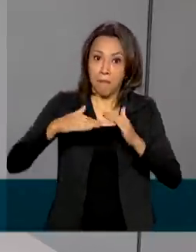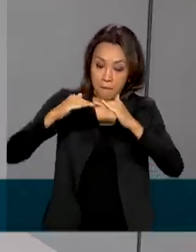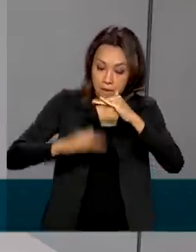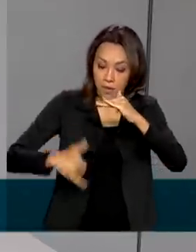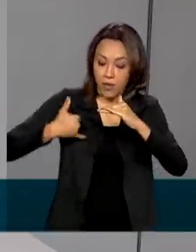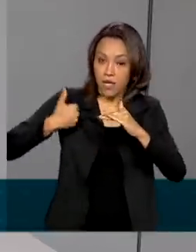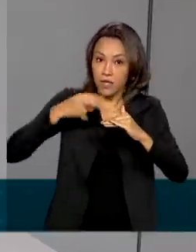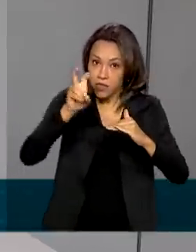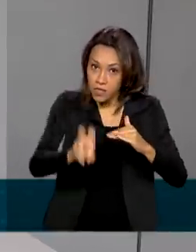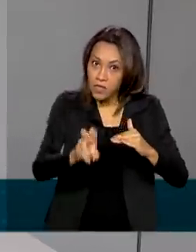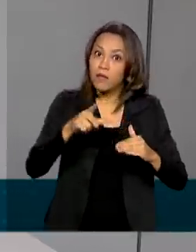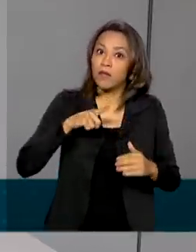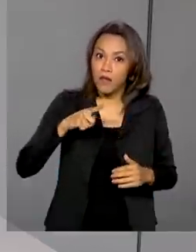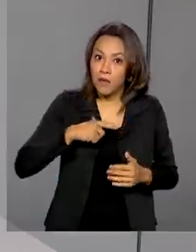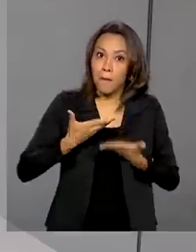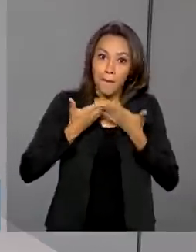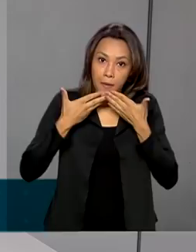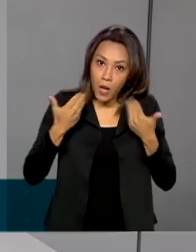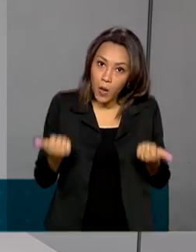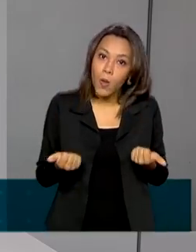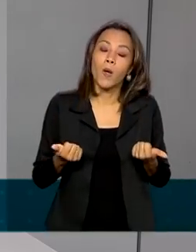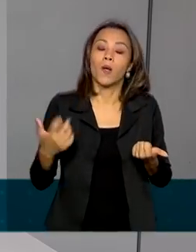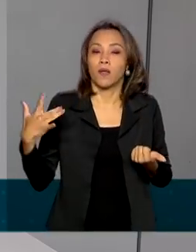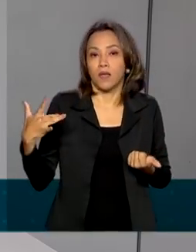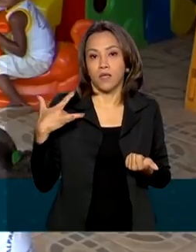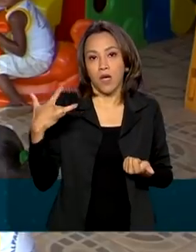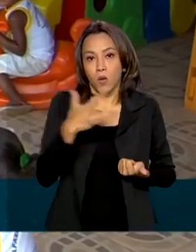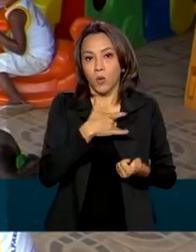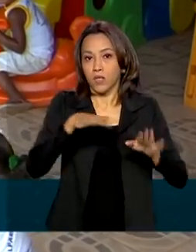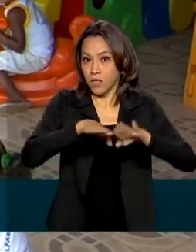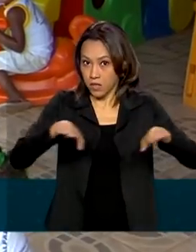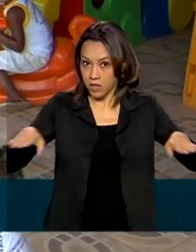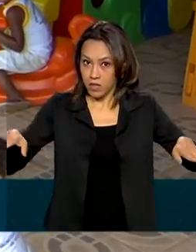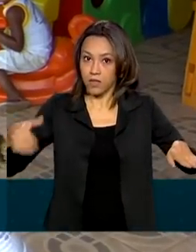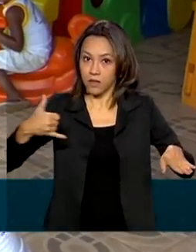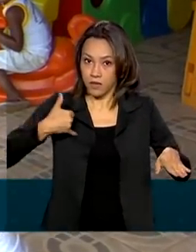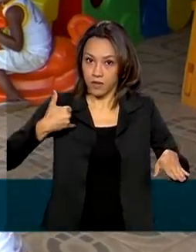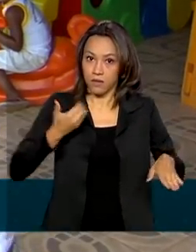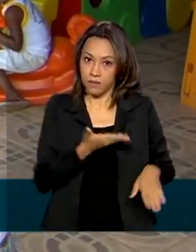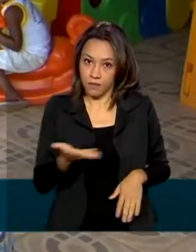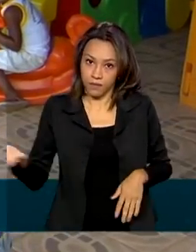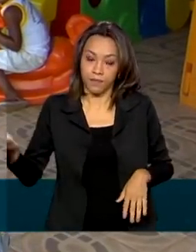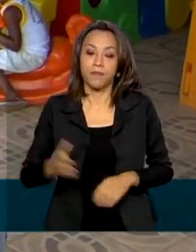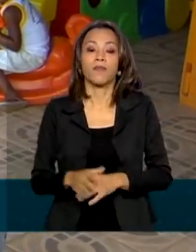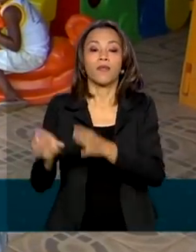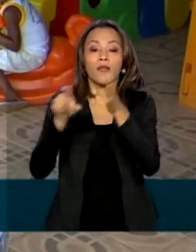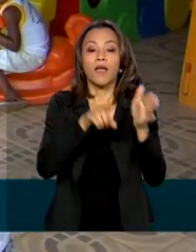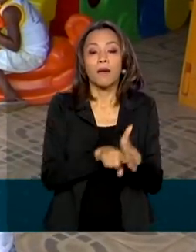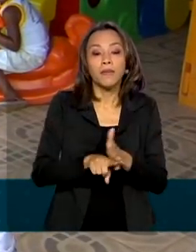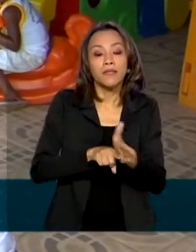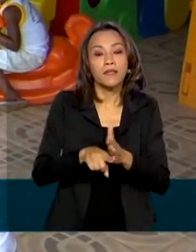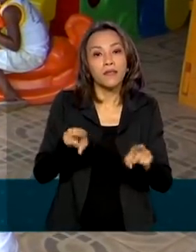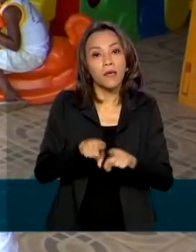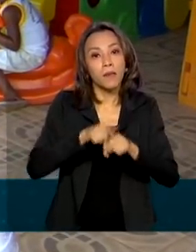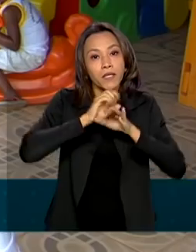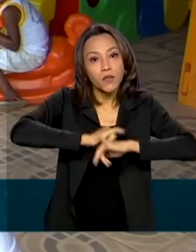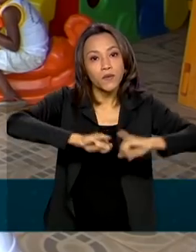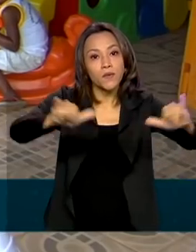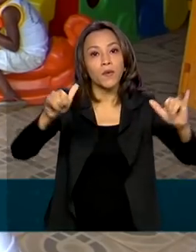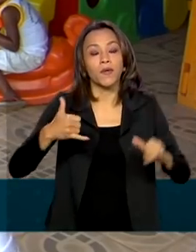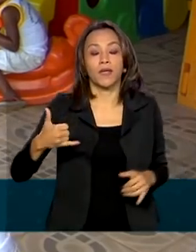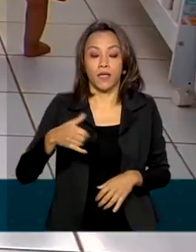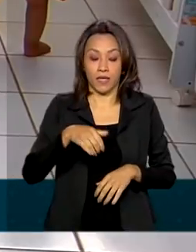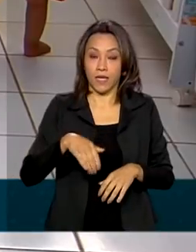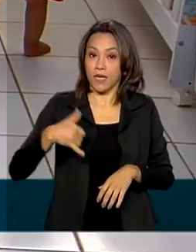indica uma melhoria das condições de saúde dessa faixa etária. A pesquisa também mostra que crianças de até 5